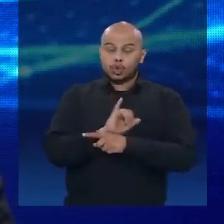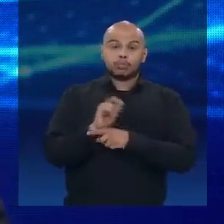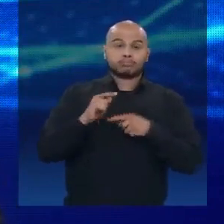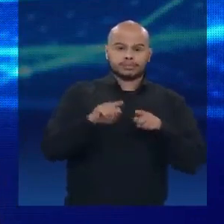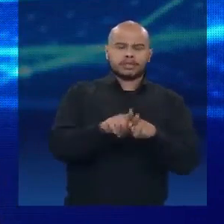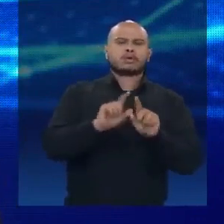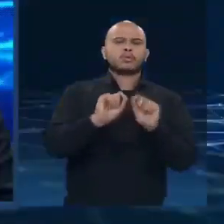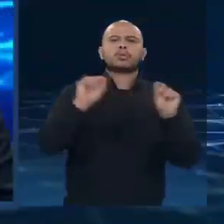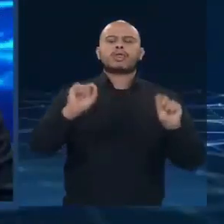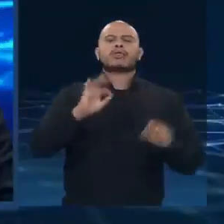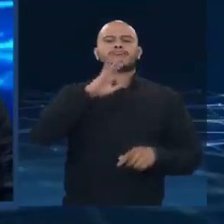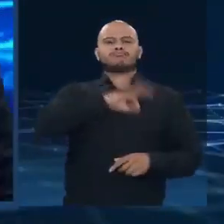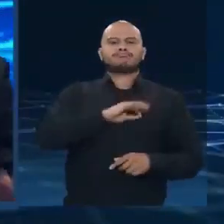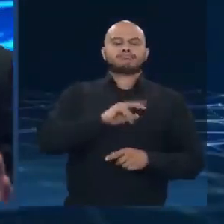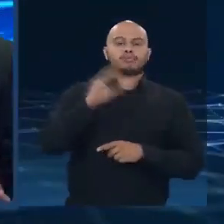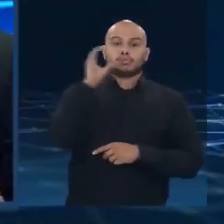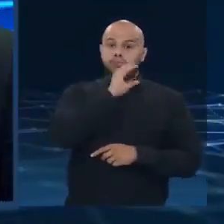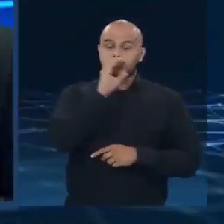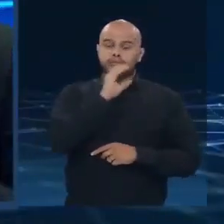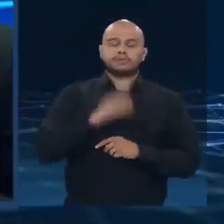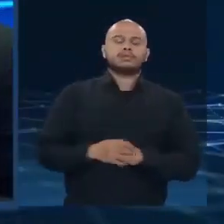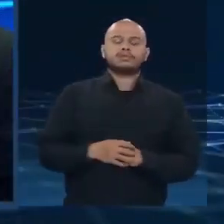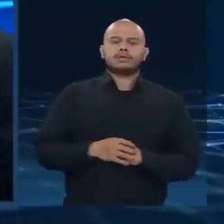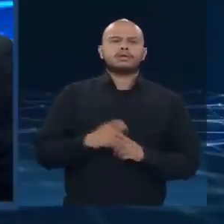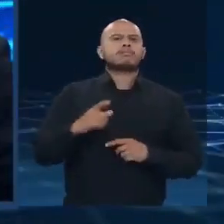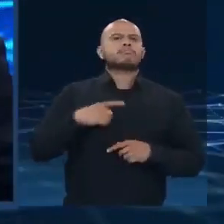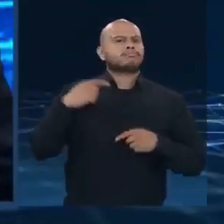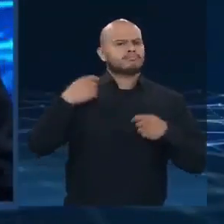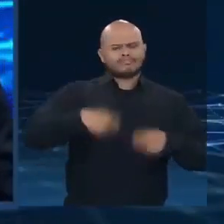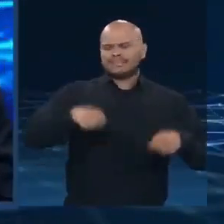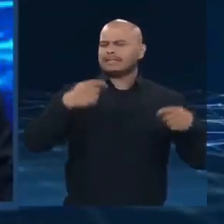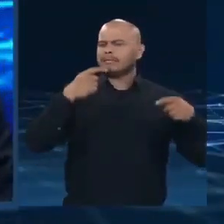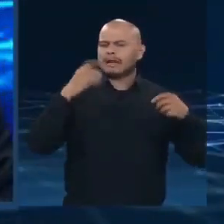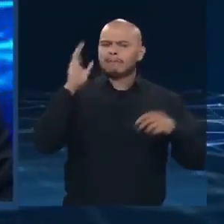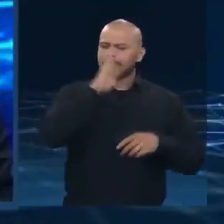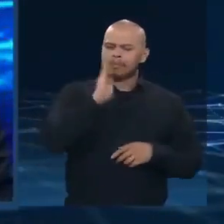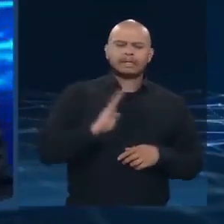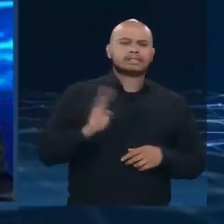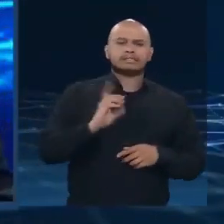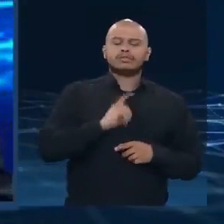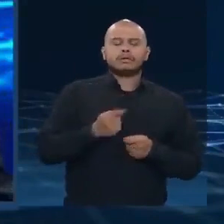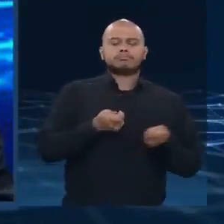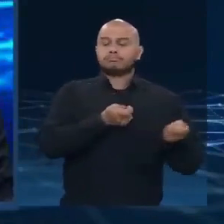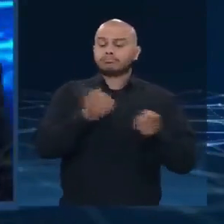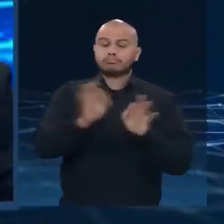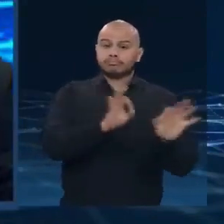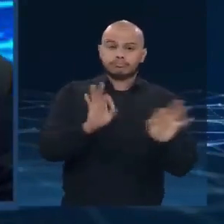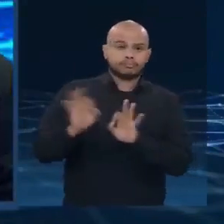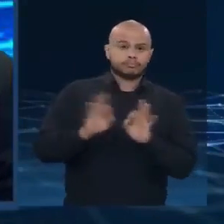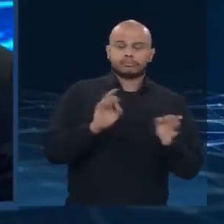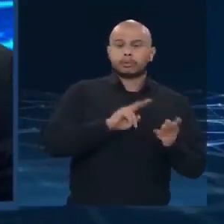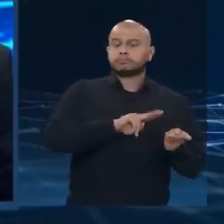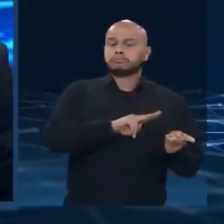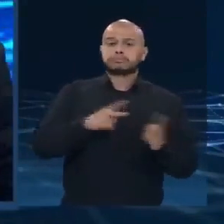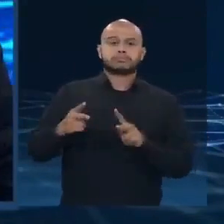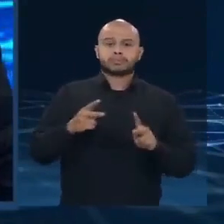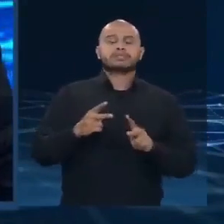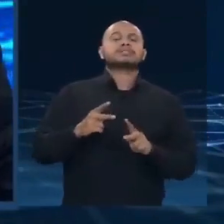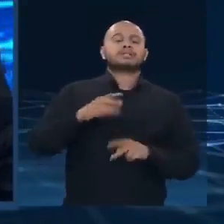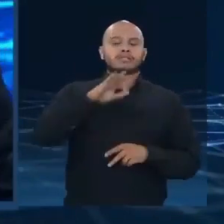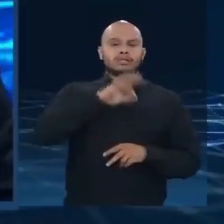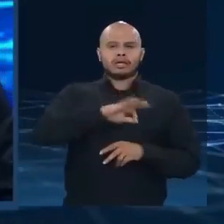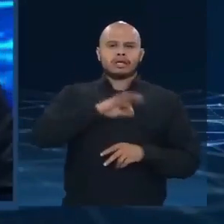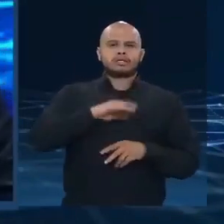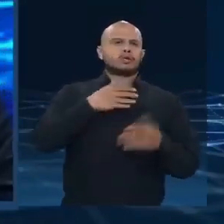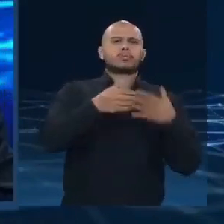emergencial. Acho que não se discute mais que o Brasil precisa de um programa de transferência de renda, seja auxílio Brasil, Bolsa